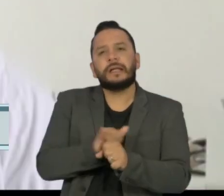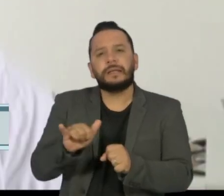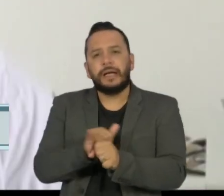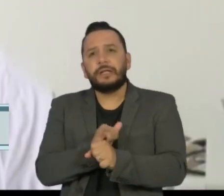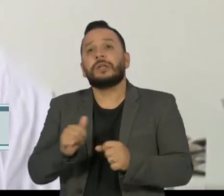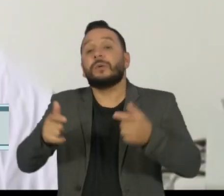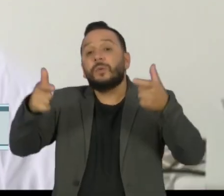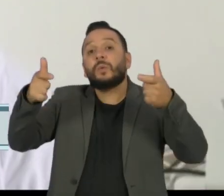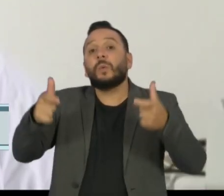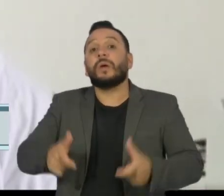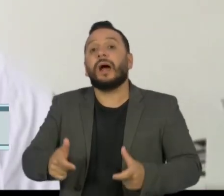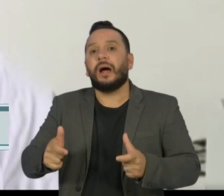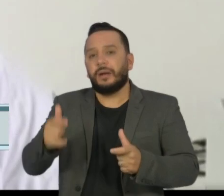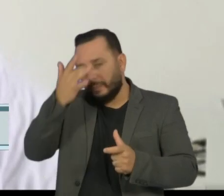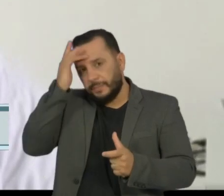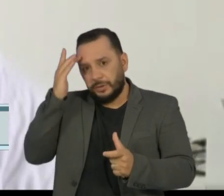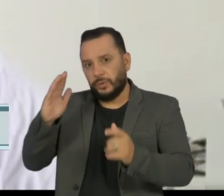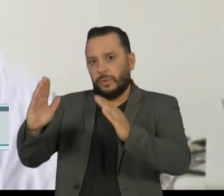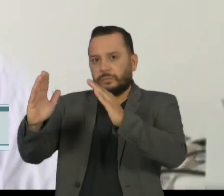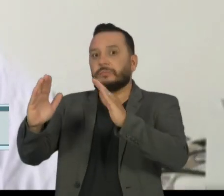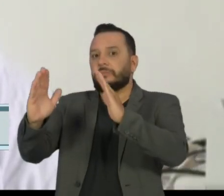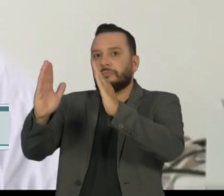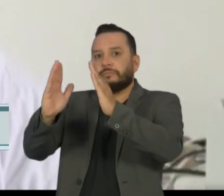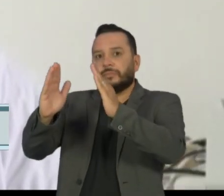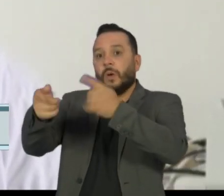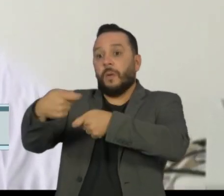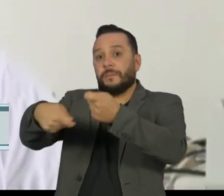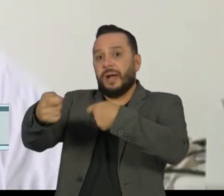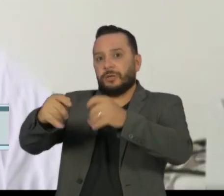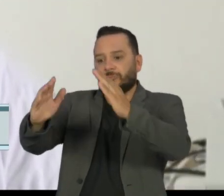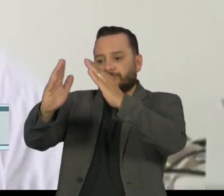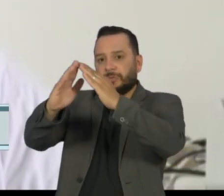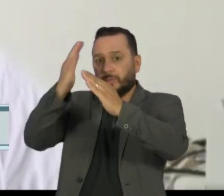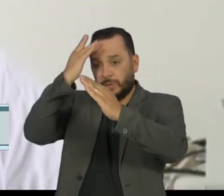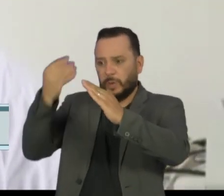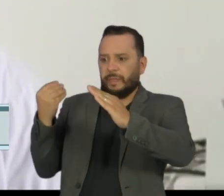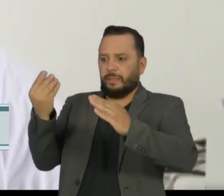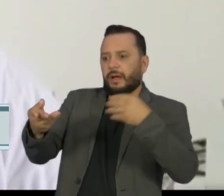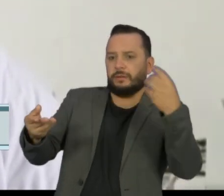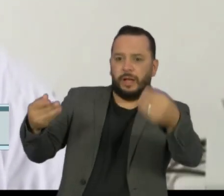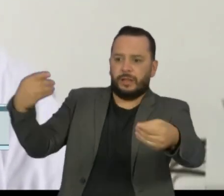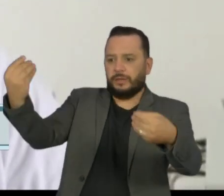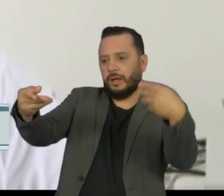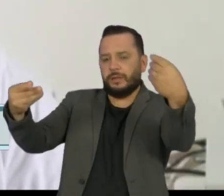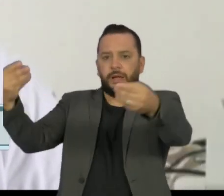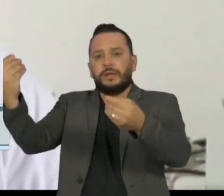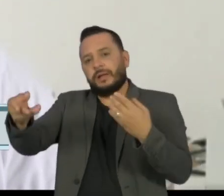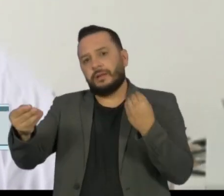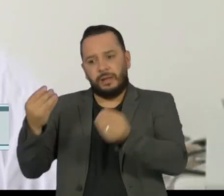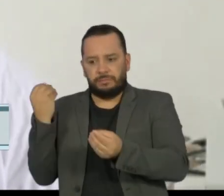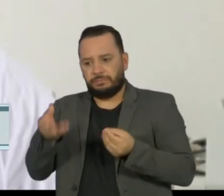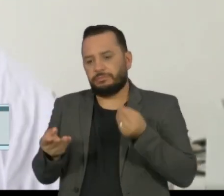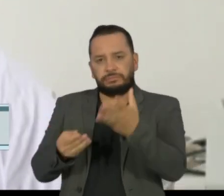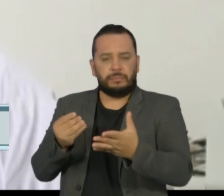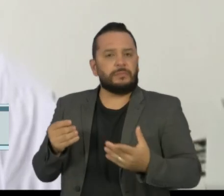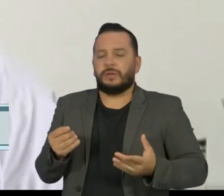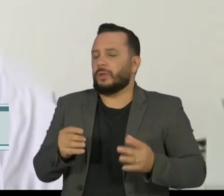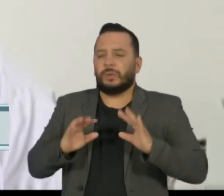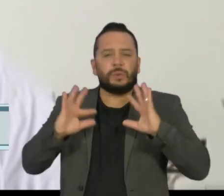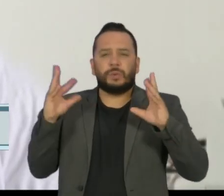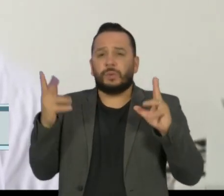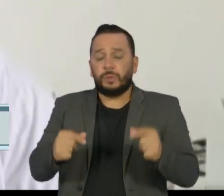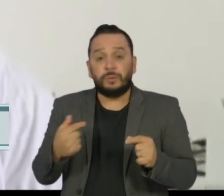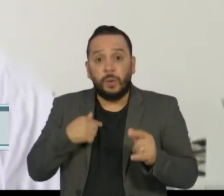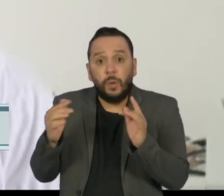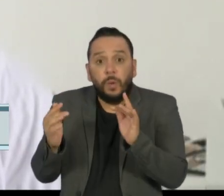arrecadação neutro, um ponto comercial, onde o doador entrega as doações sem ter